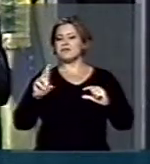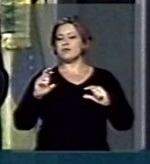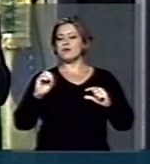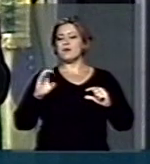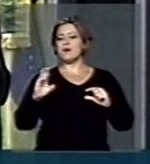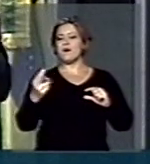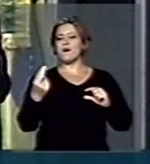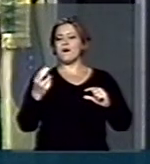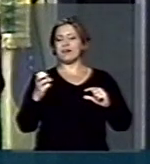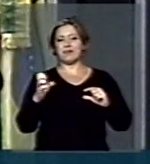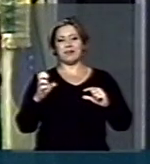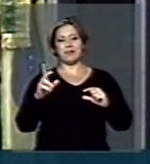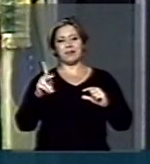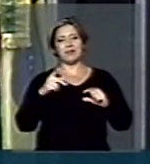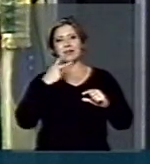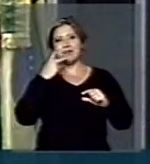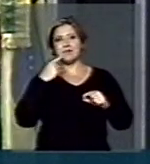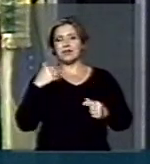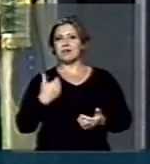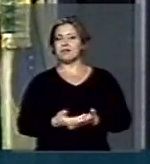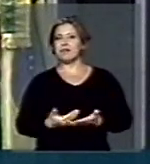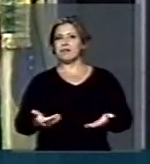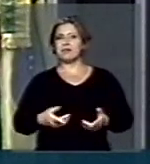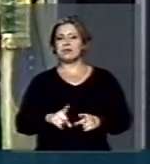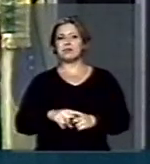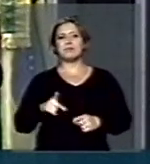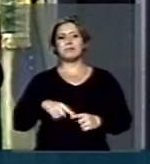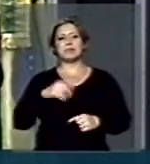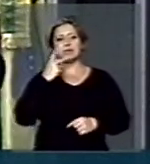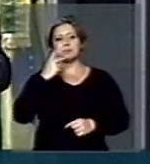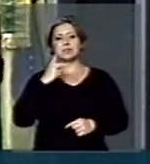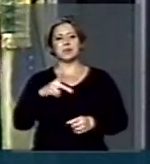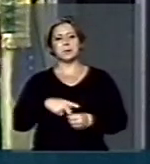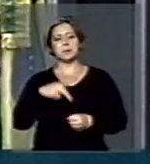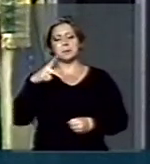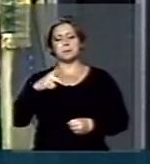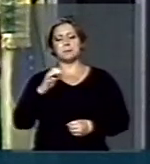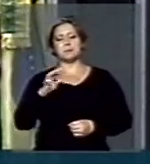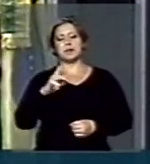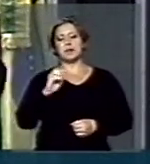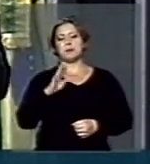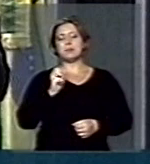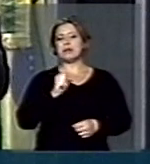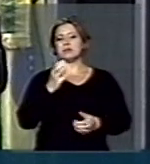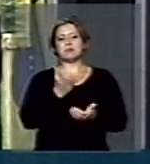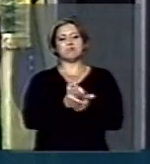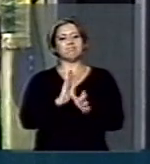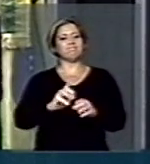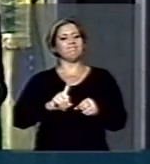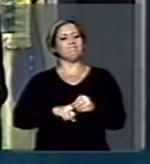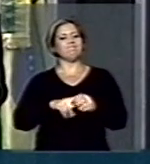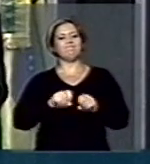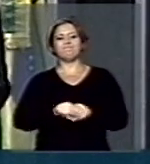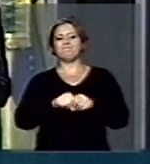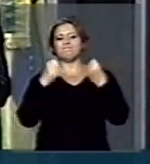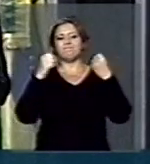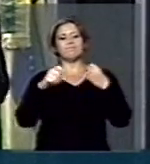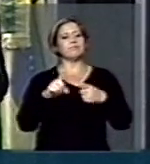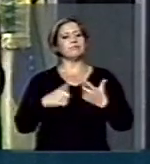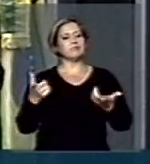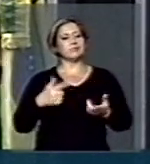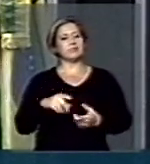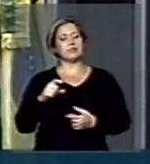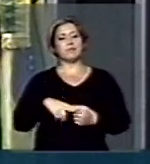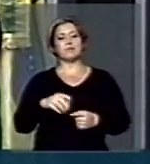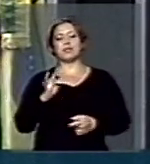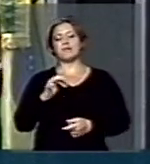desmoraliza a tese, porque a Petrobras está, está liquidada, está quebrada, está